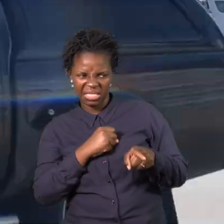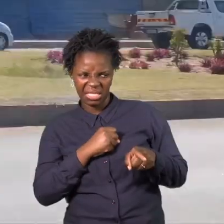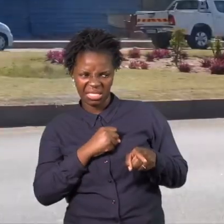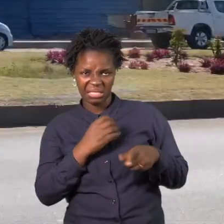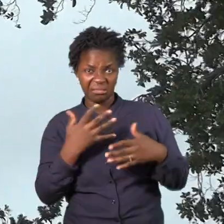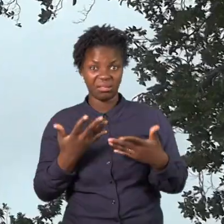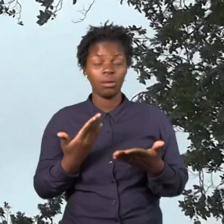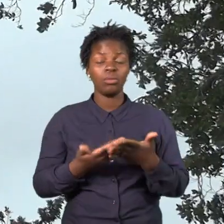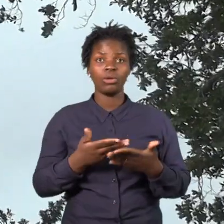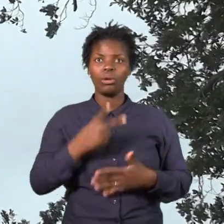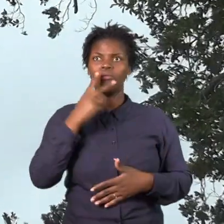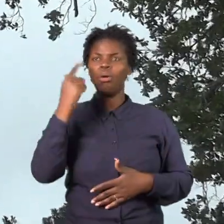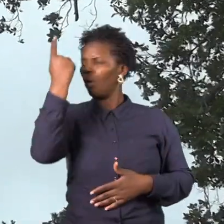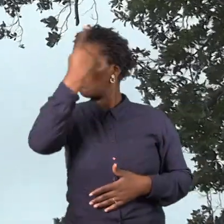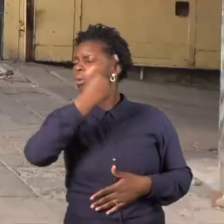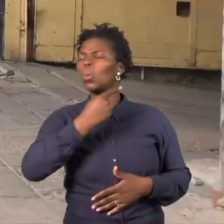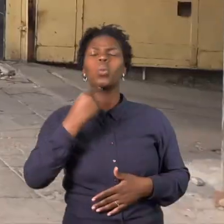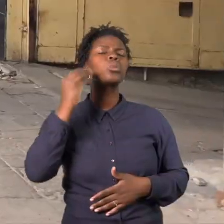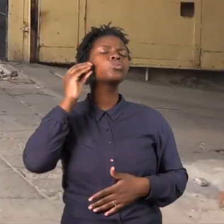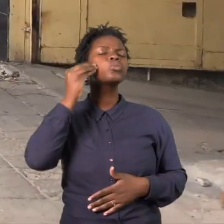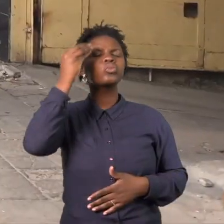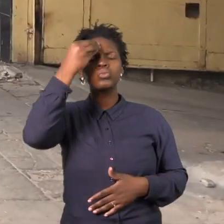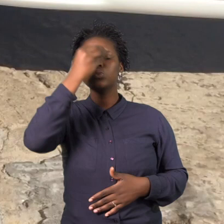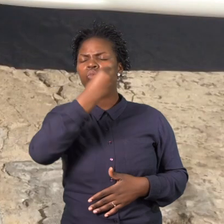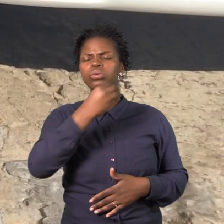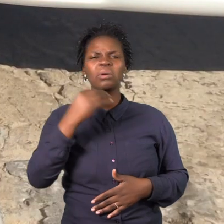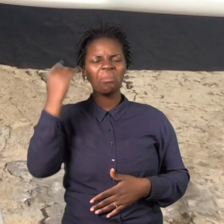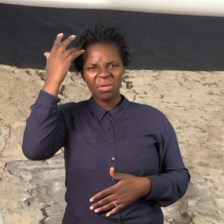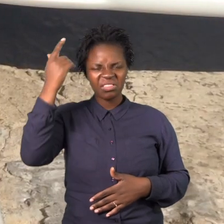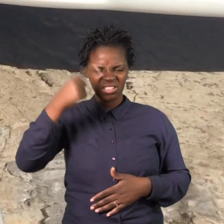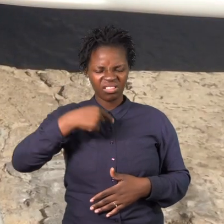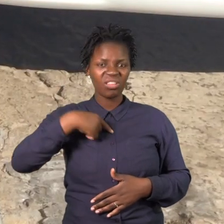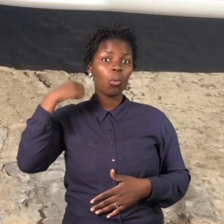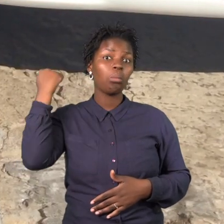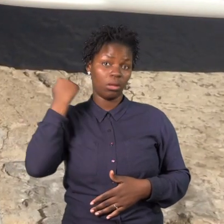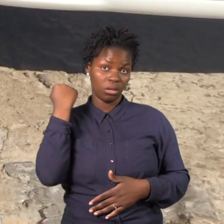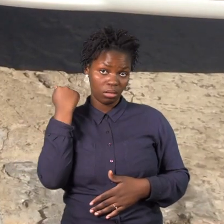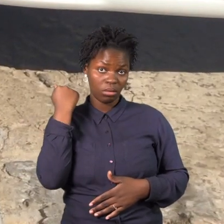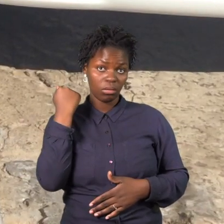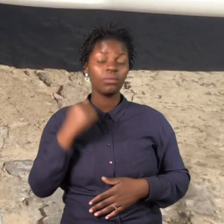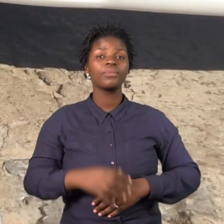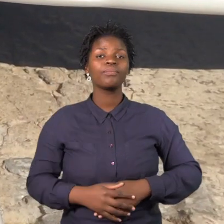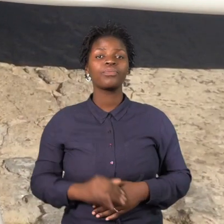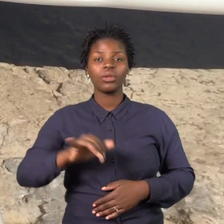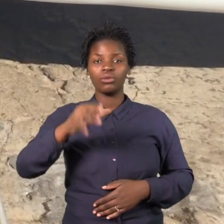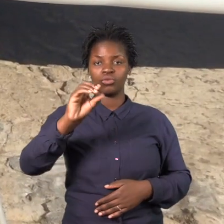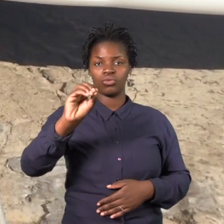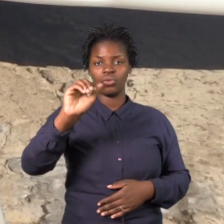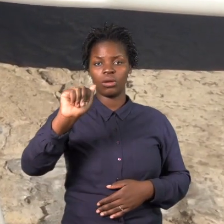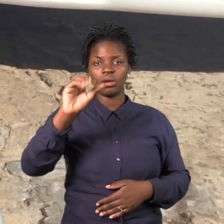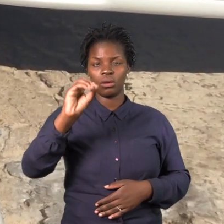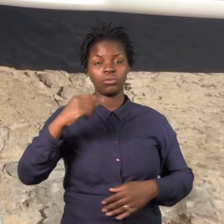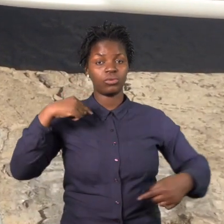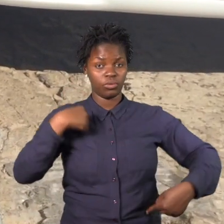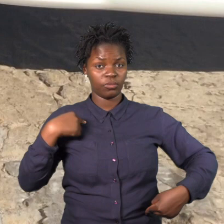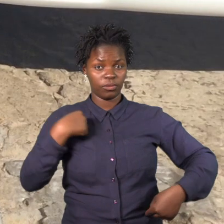outrora exerciam, colocando em causa o sustento de suas famílias. Muita coisa mudou. Antes, quando eu trabalhava, eu